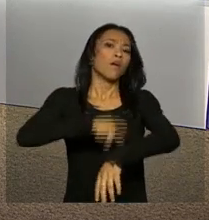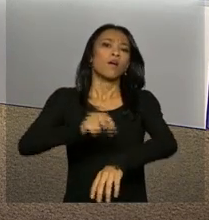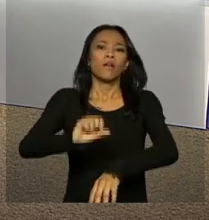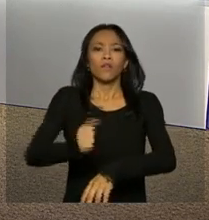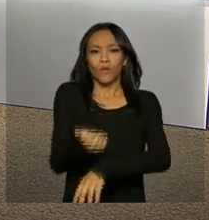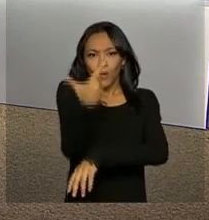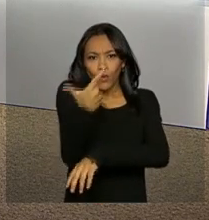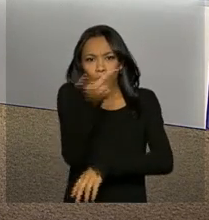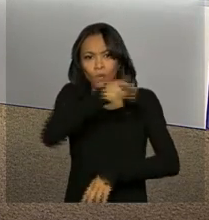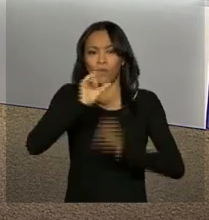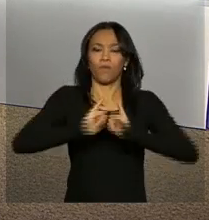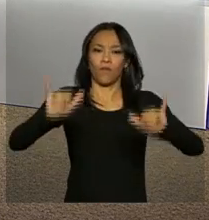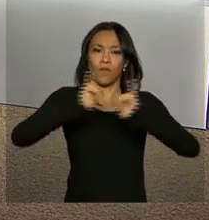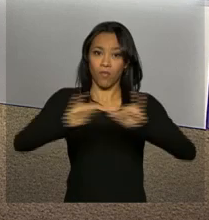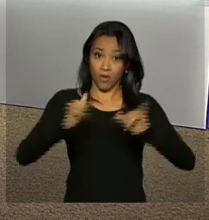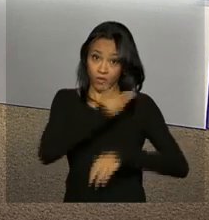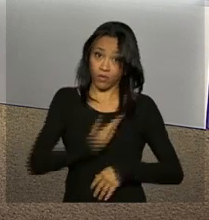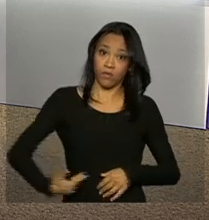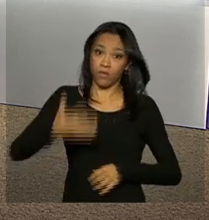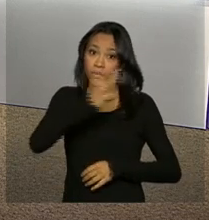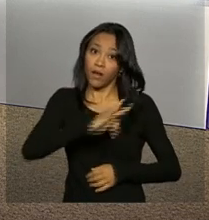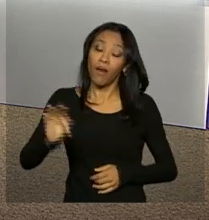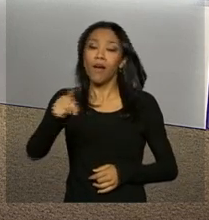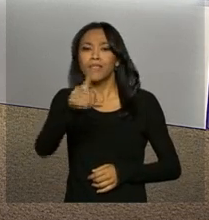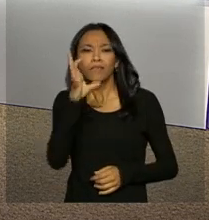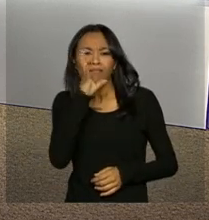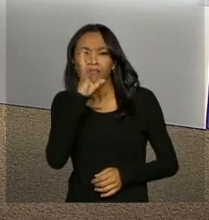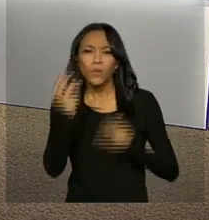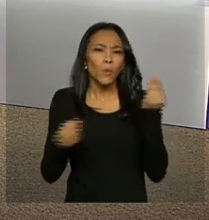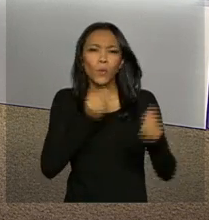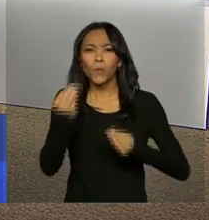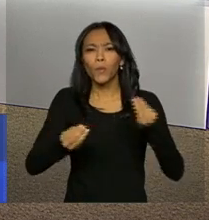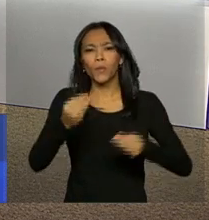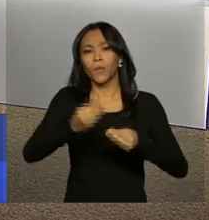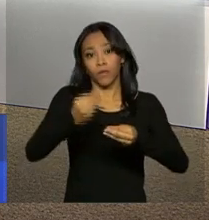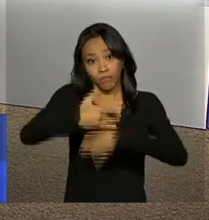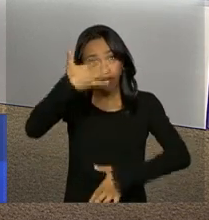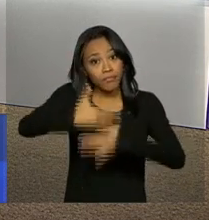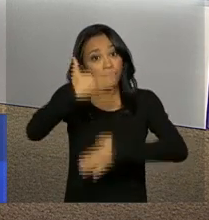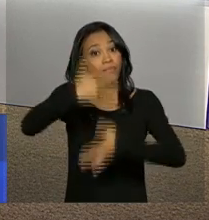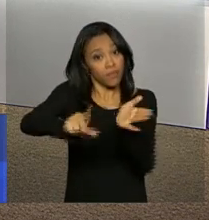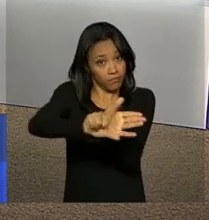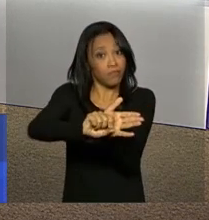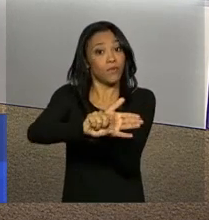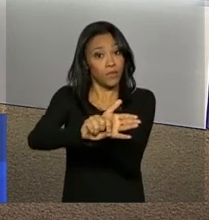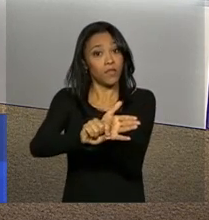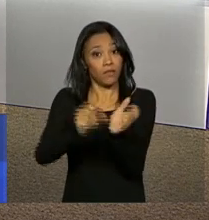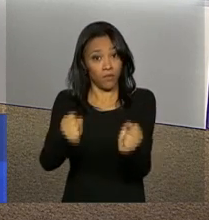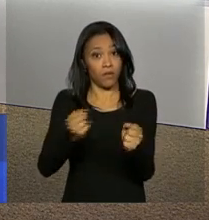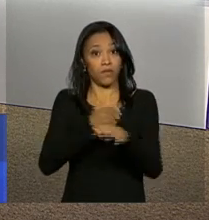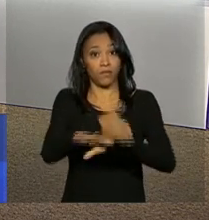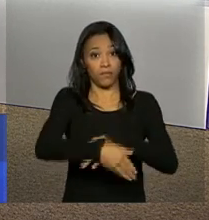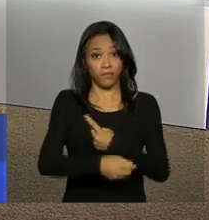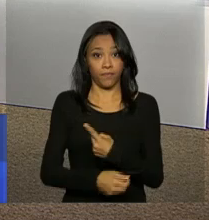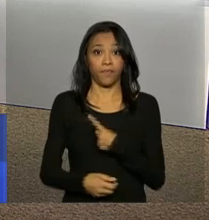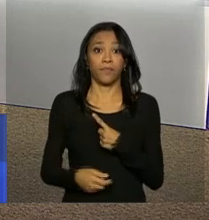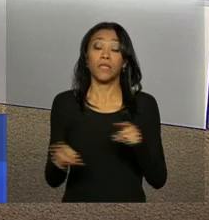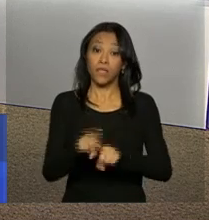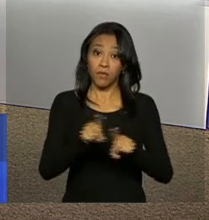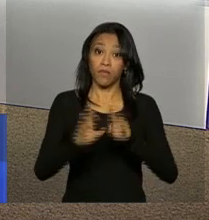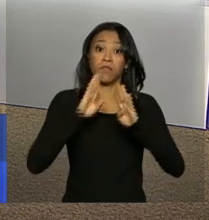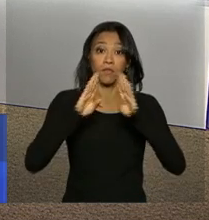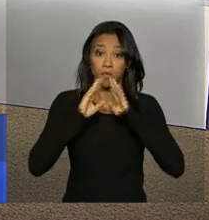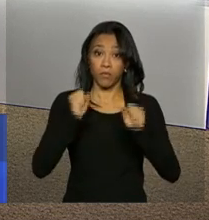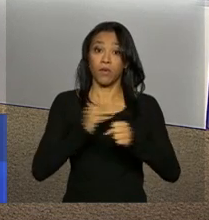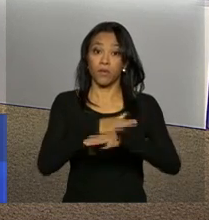meio-dia com outras informações do governo federal. Acompanhe as novidades também nas nossas redes sociais, twitter.com.br tvnbr